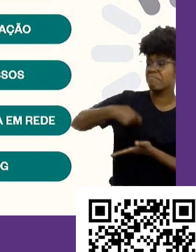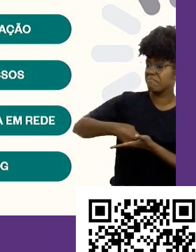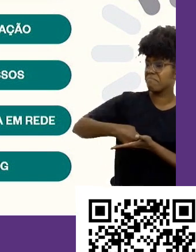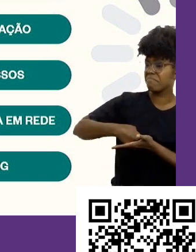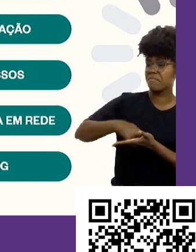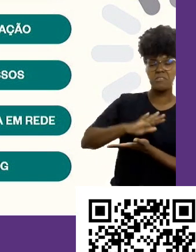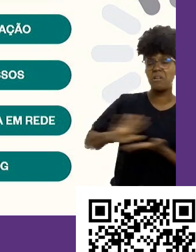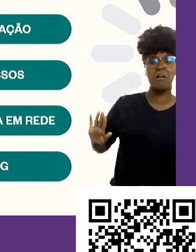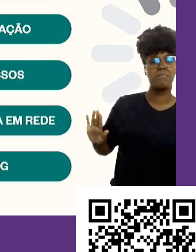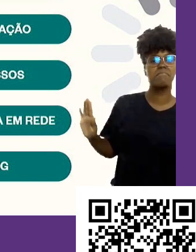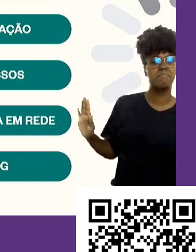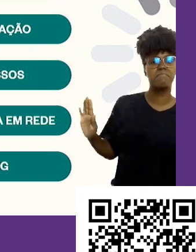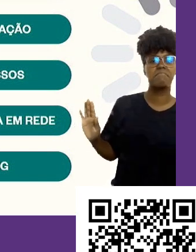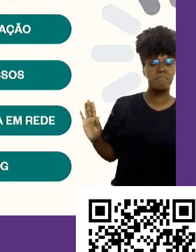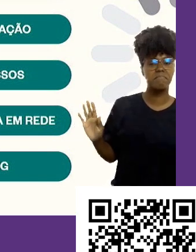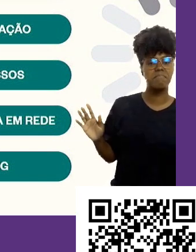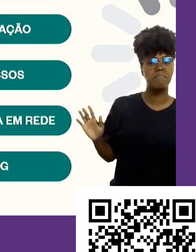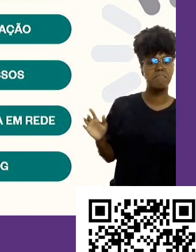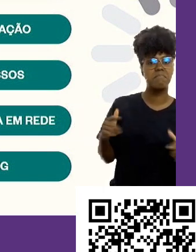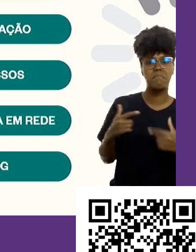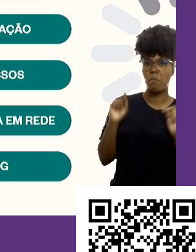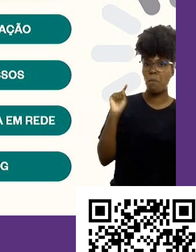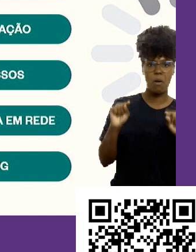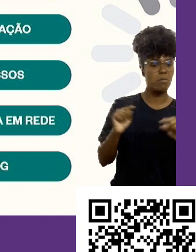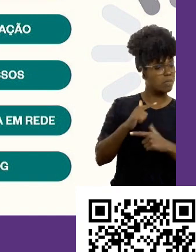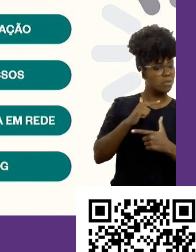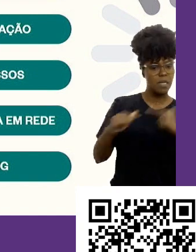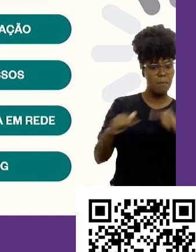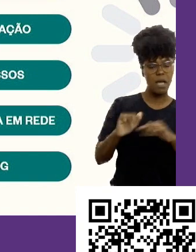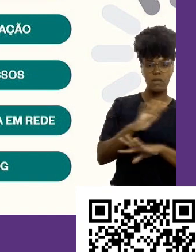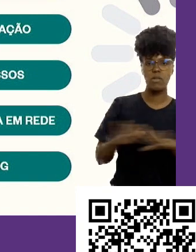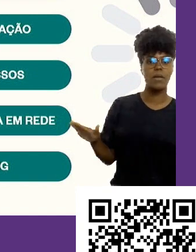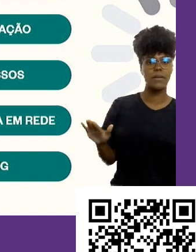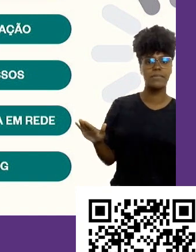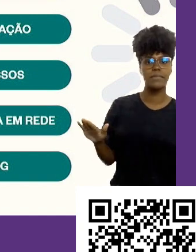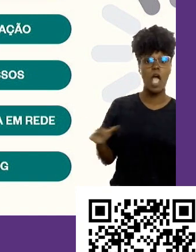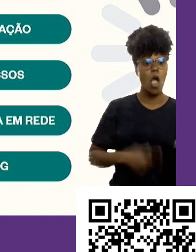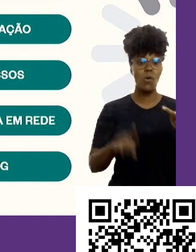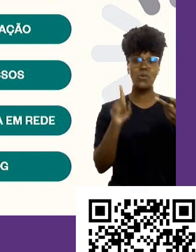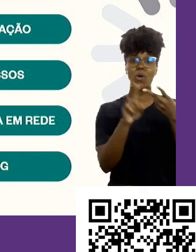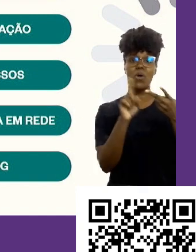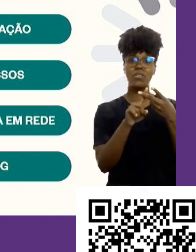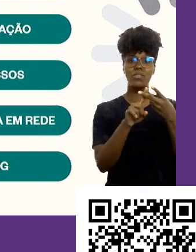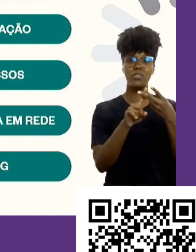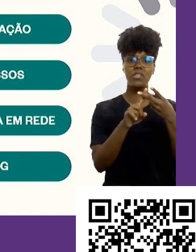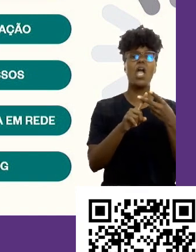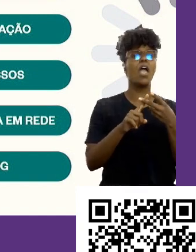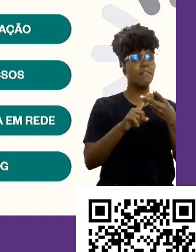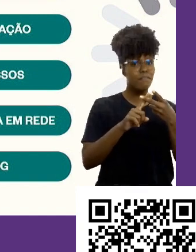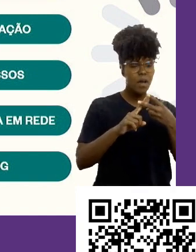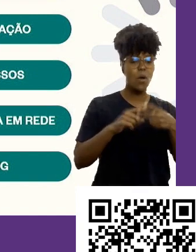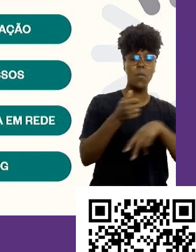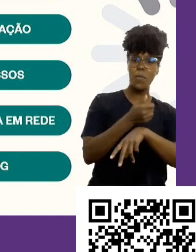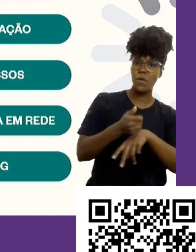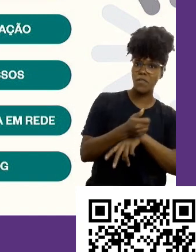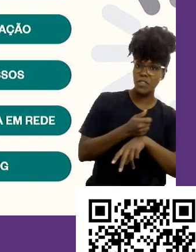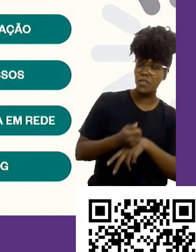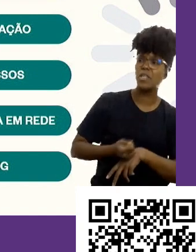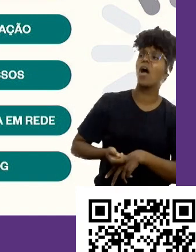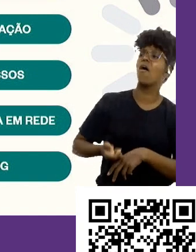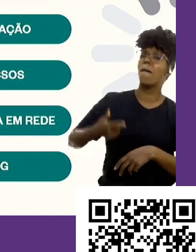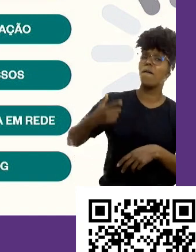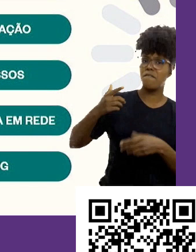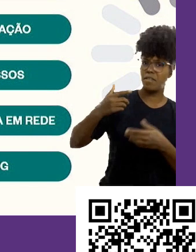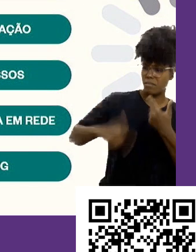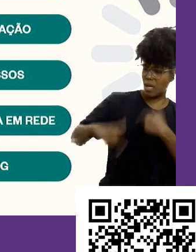Fez mais do que a sua obrigação. Ponto. O profissional B, ele faz tudo aquilo que pediram para ele fazer, muito